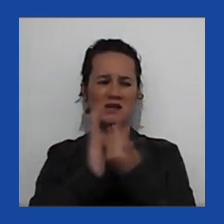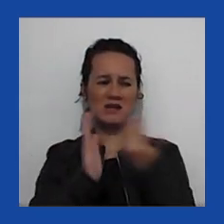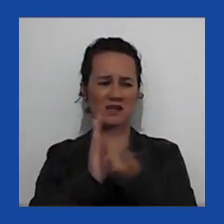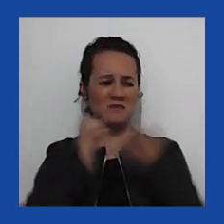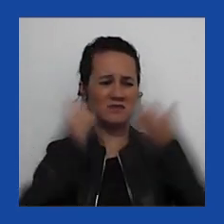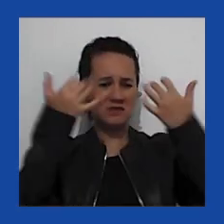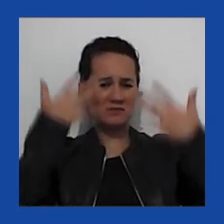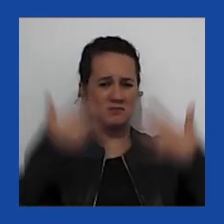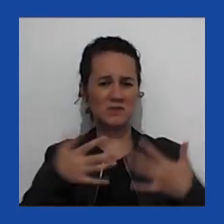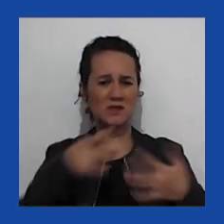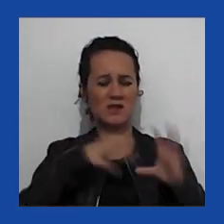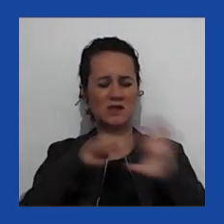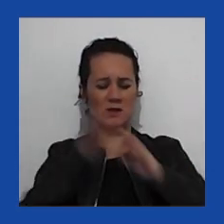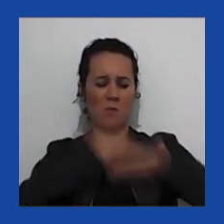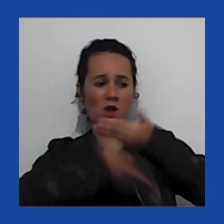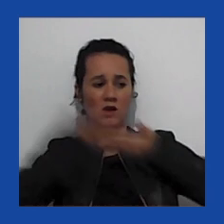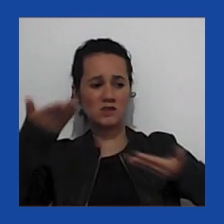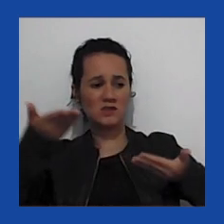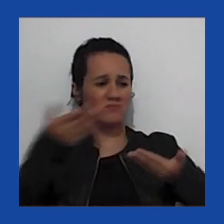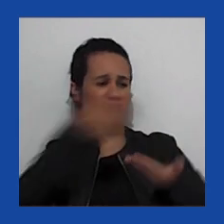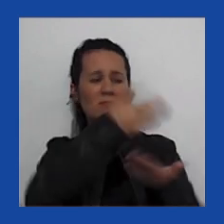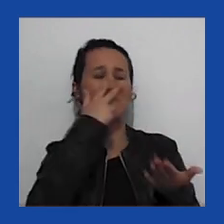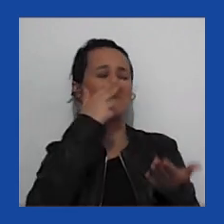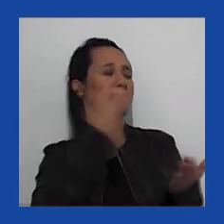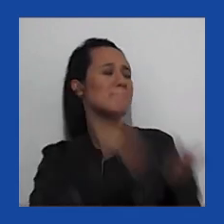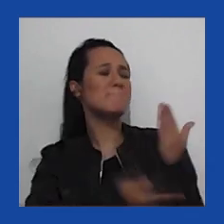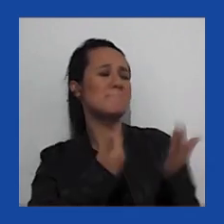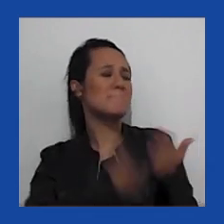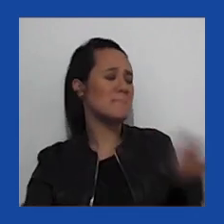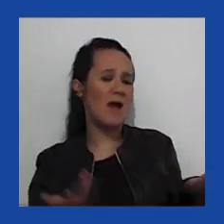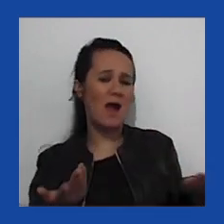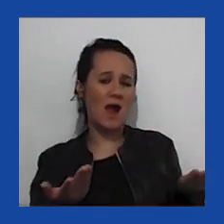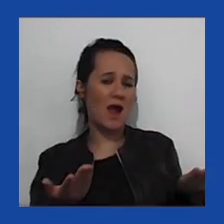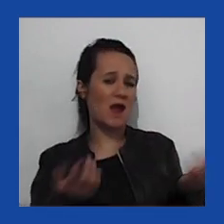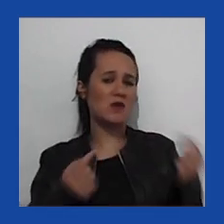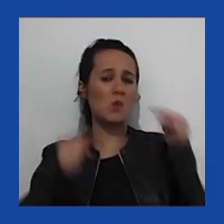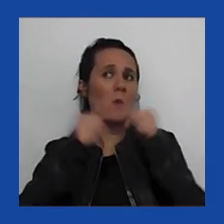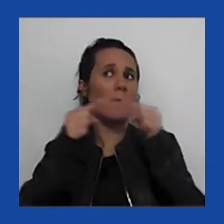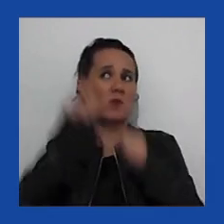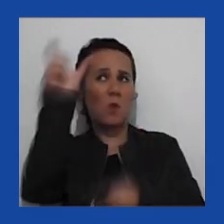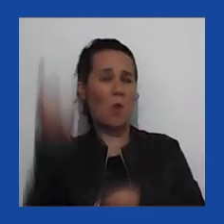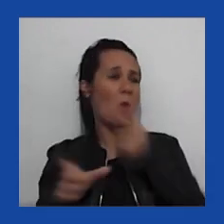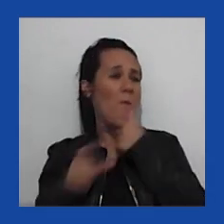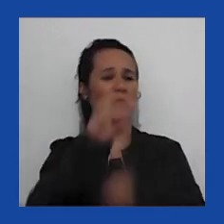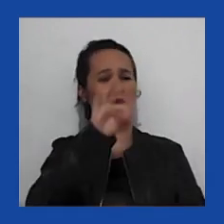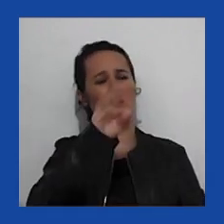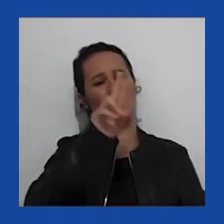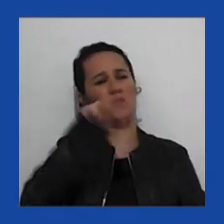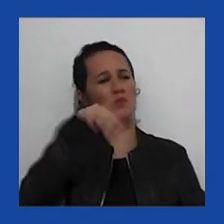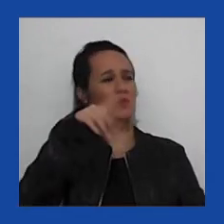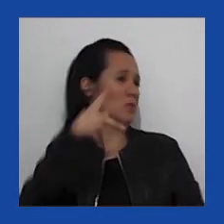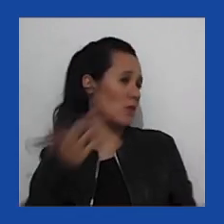democracias, eles estão perdendo para figuras como o Trump, não é? Ou como